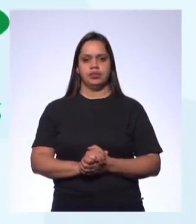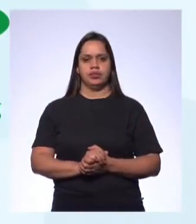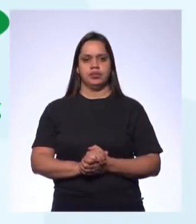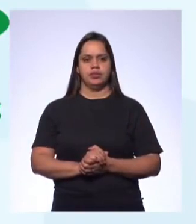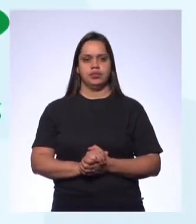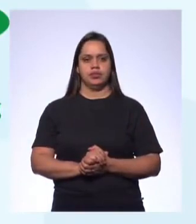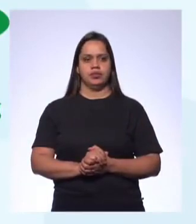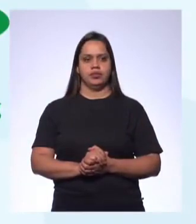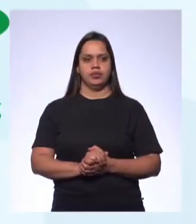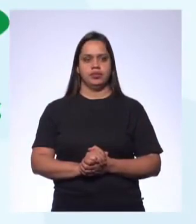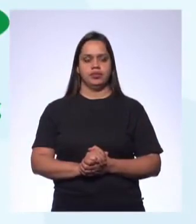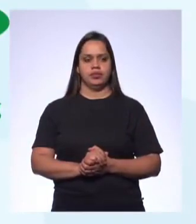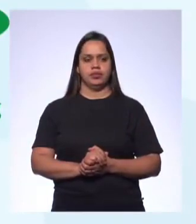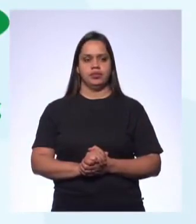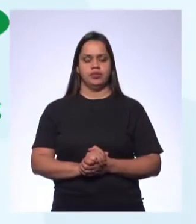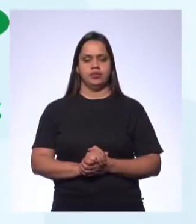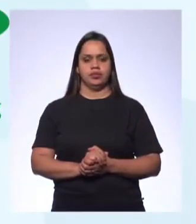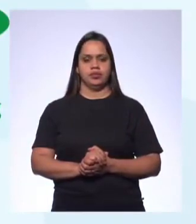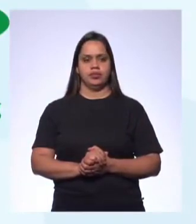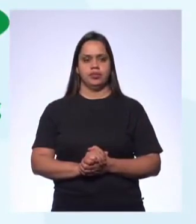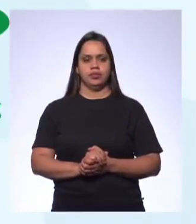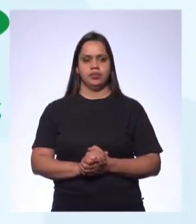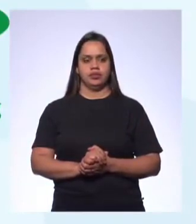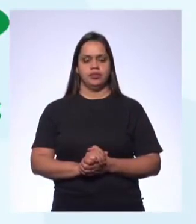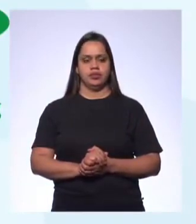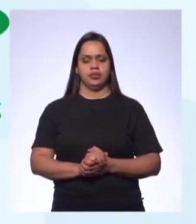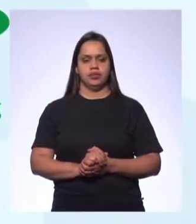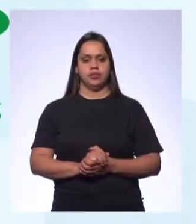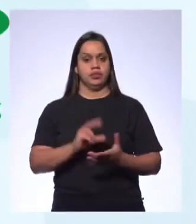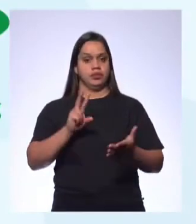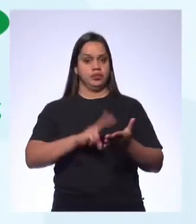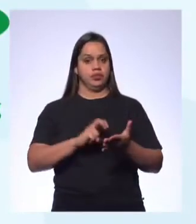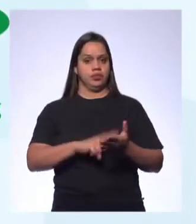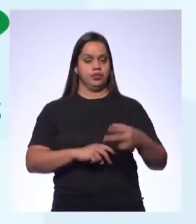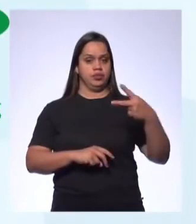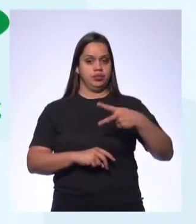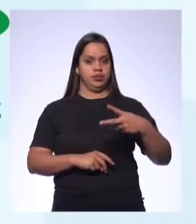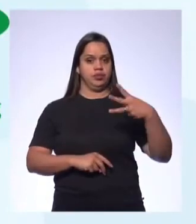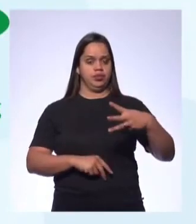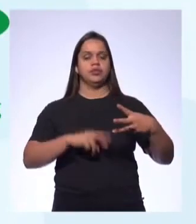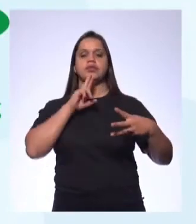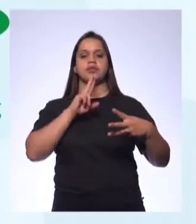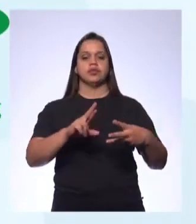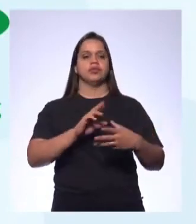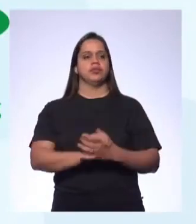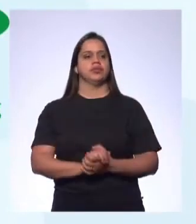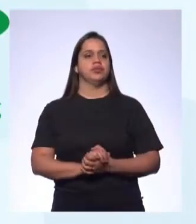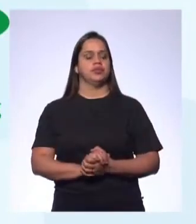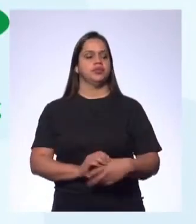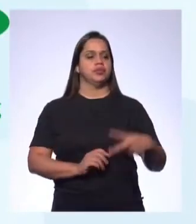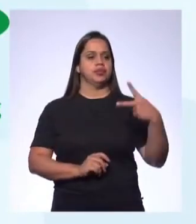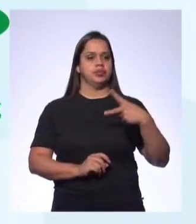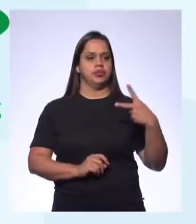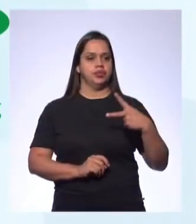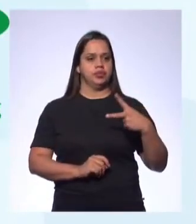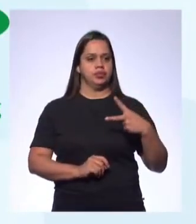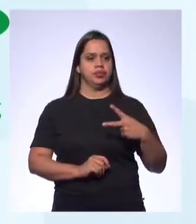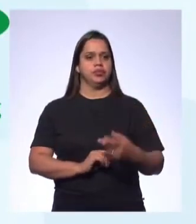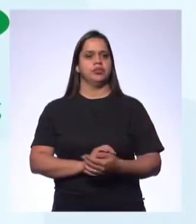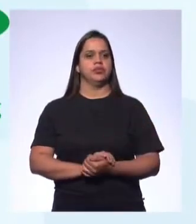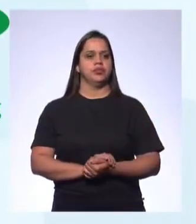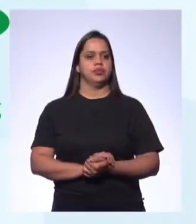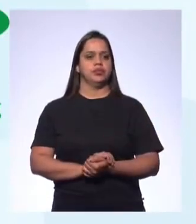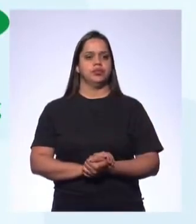others. Então, lá na segunda e na terceira linha do texto estavam essas respostas. A 2, o where. O where,